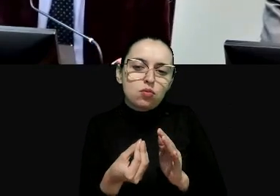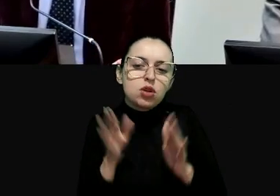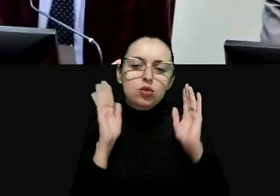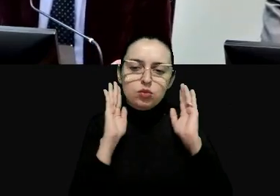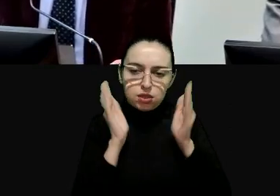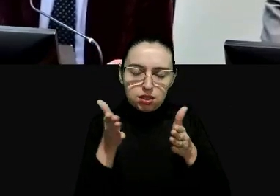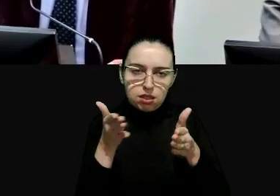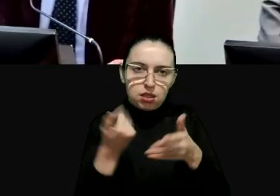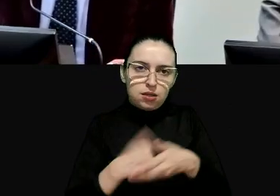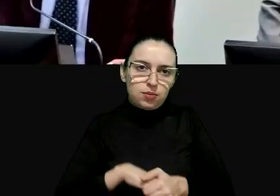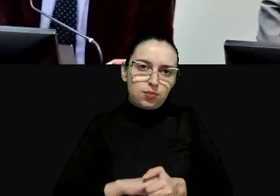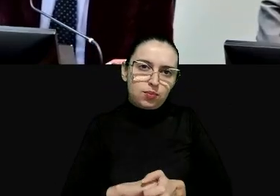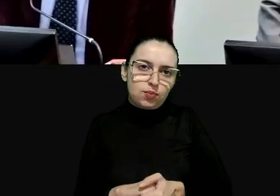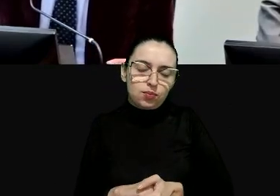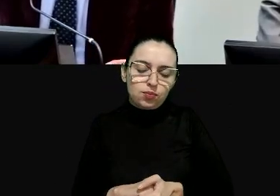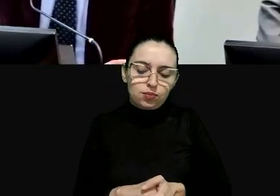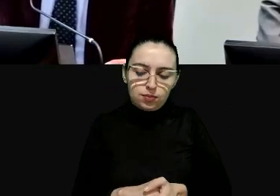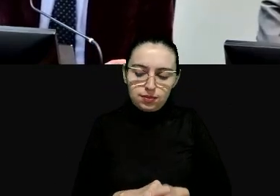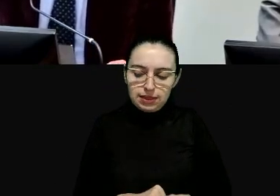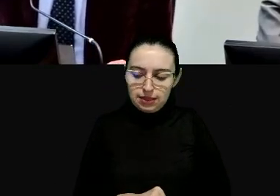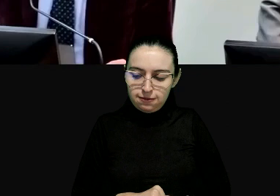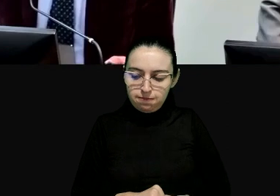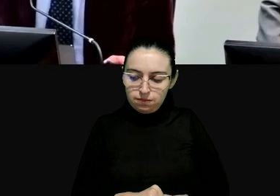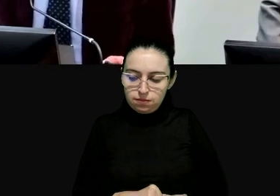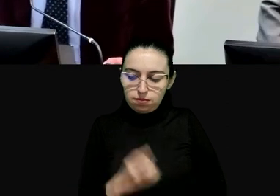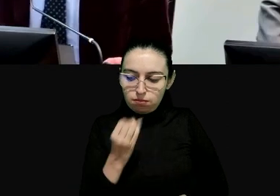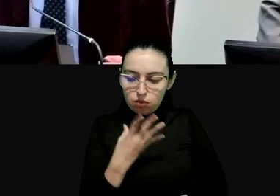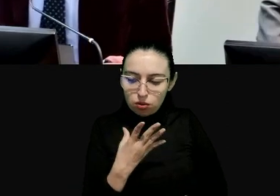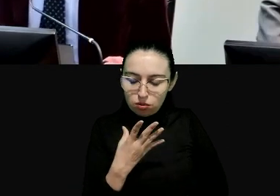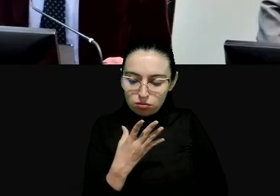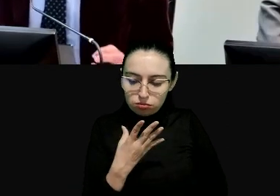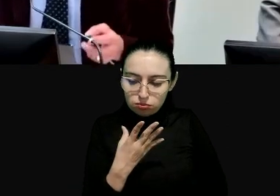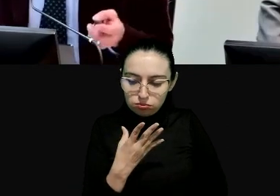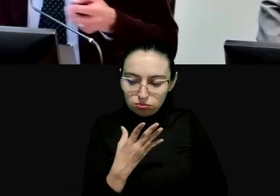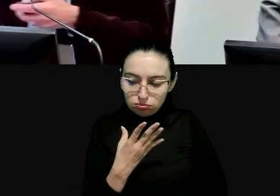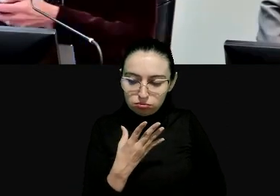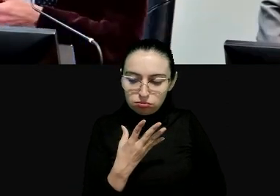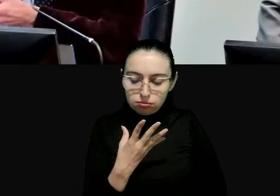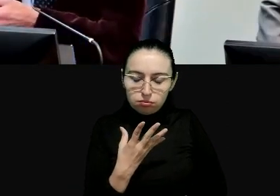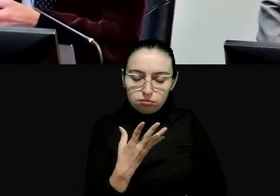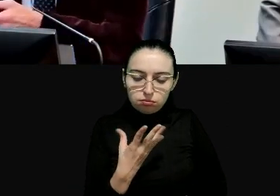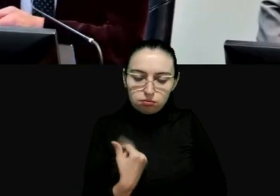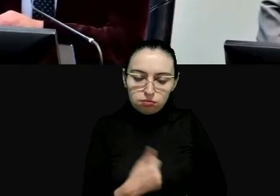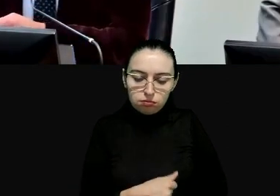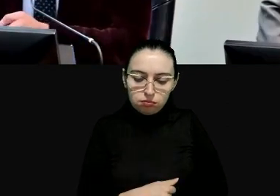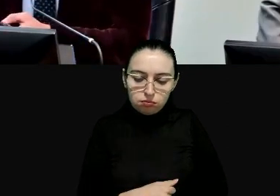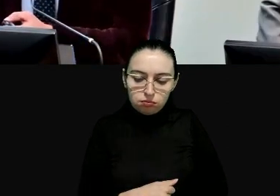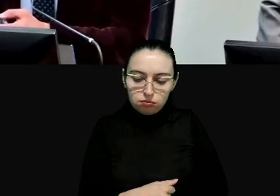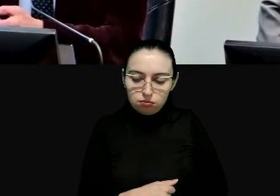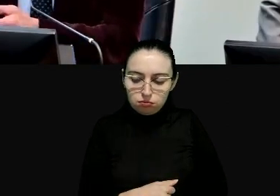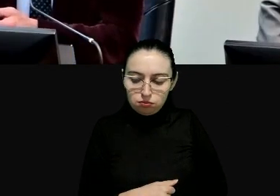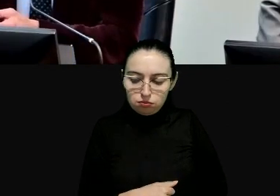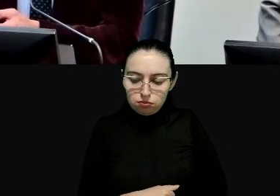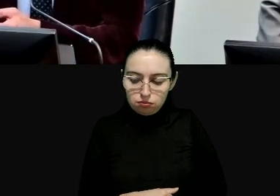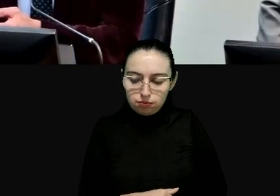coerência em isso bom então então